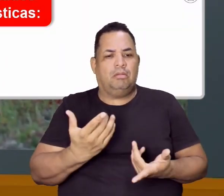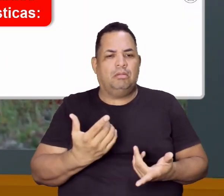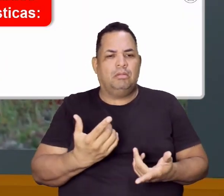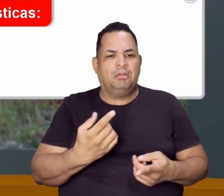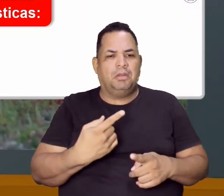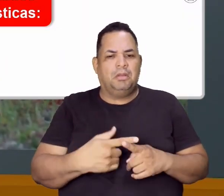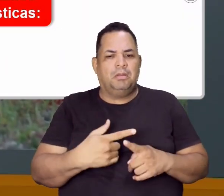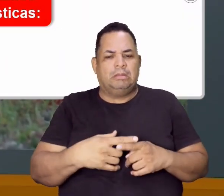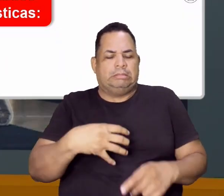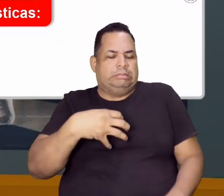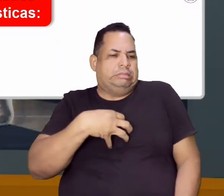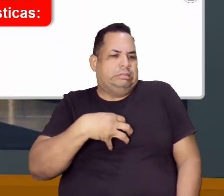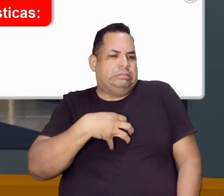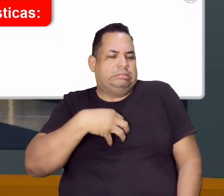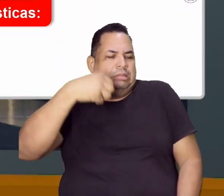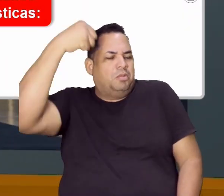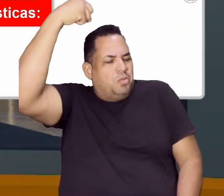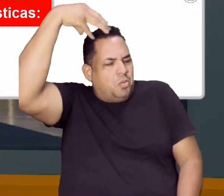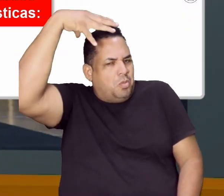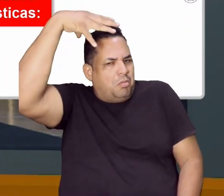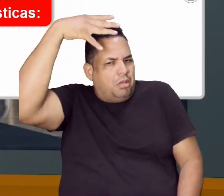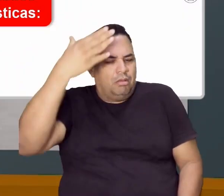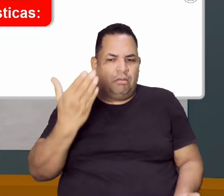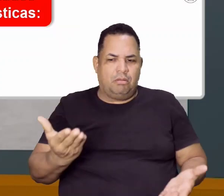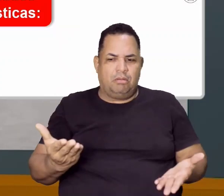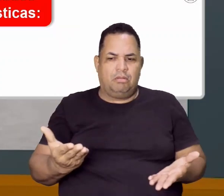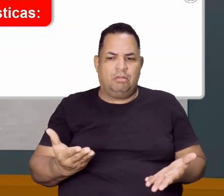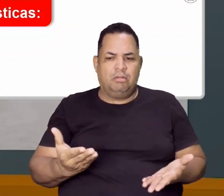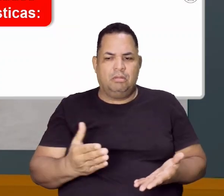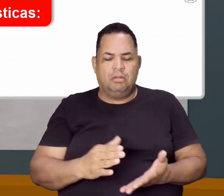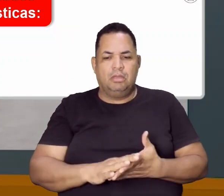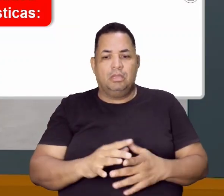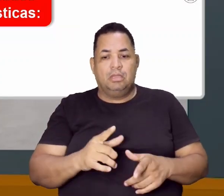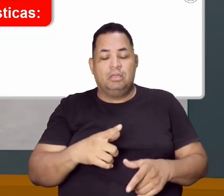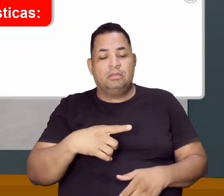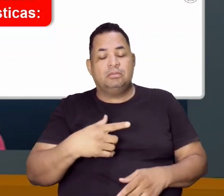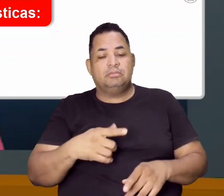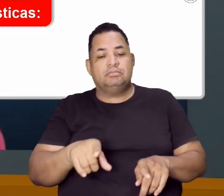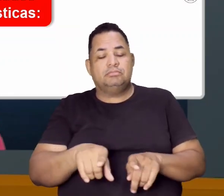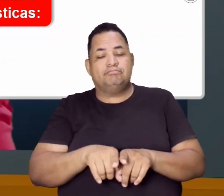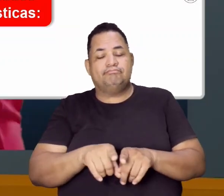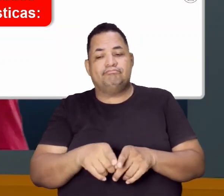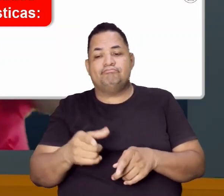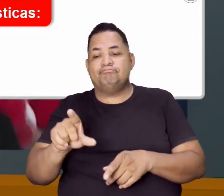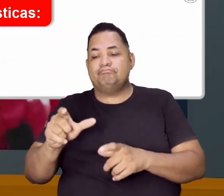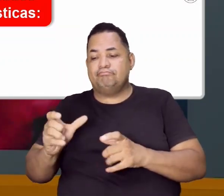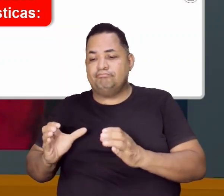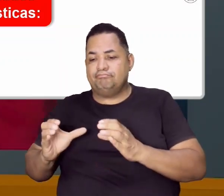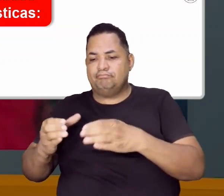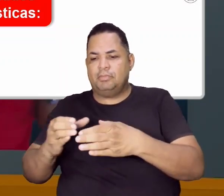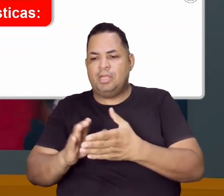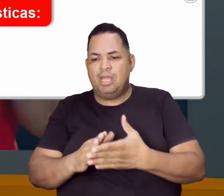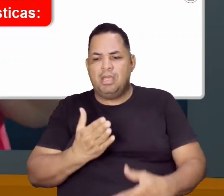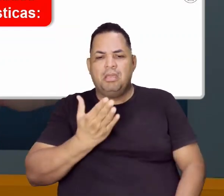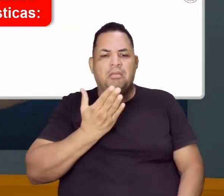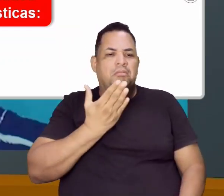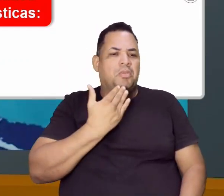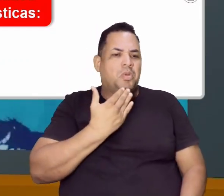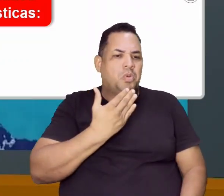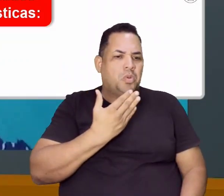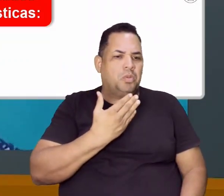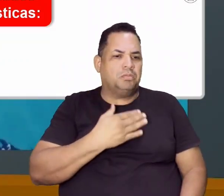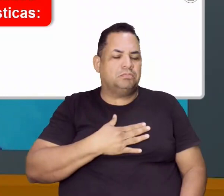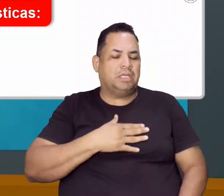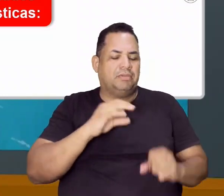Porque você se sentiu também culpado. E aí a gente tem um outro grupo de pessoas que exageram aí na